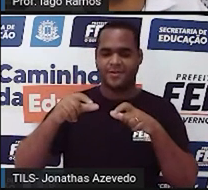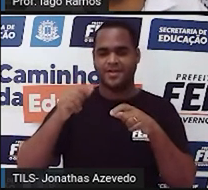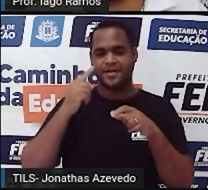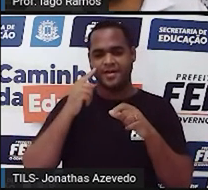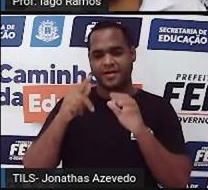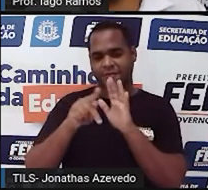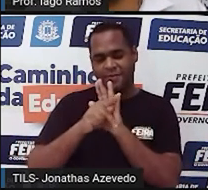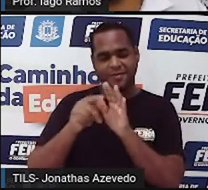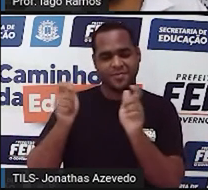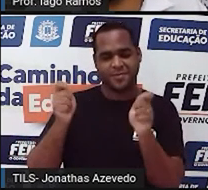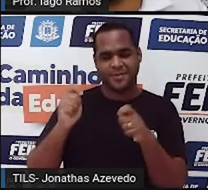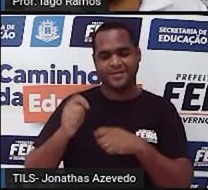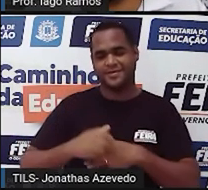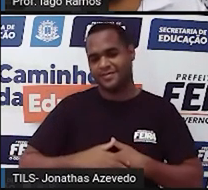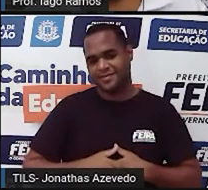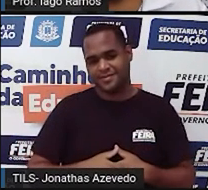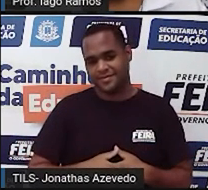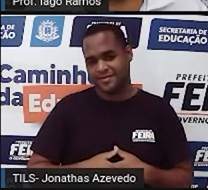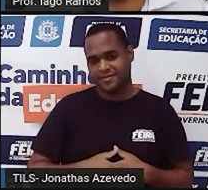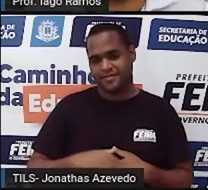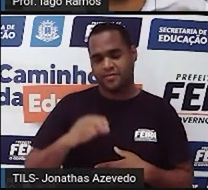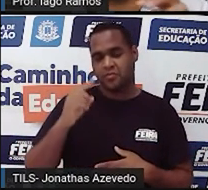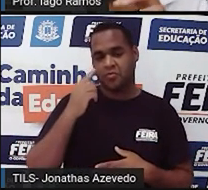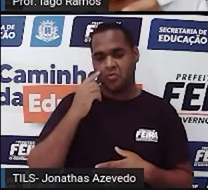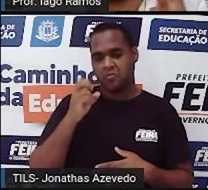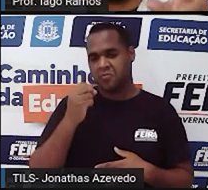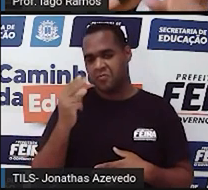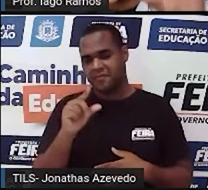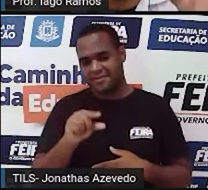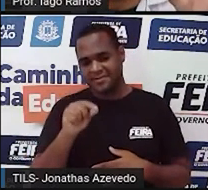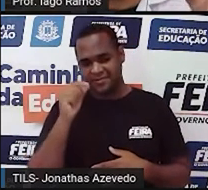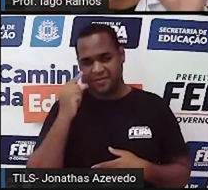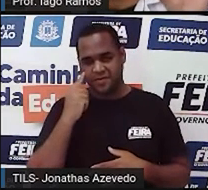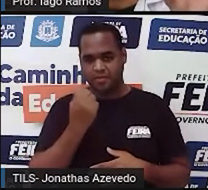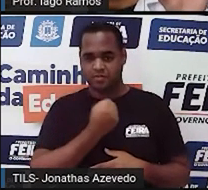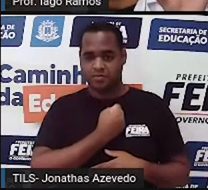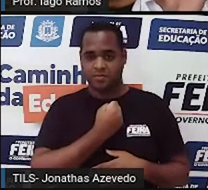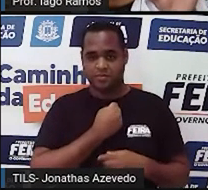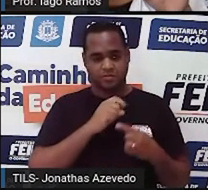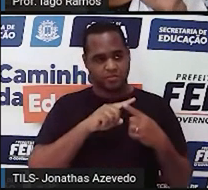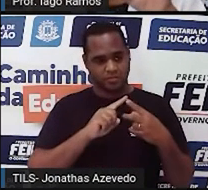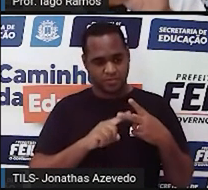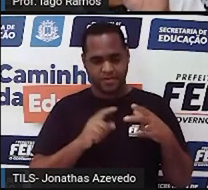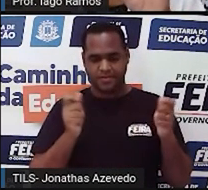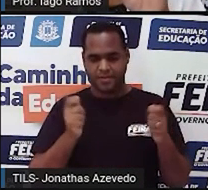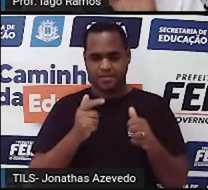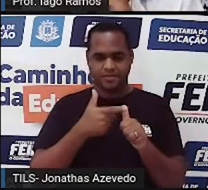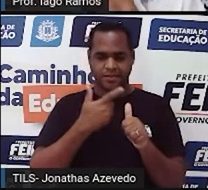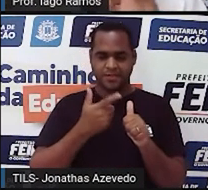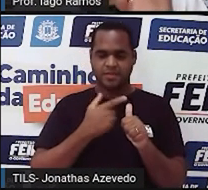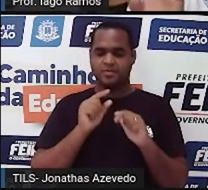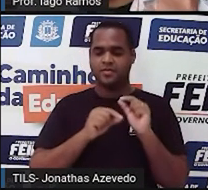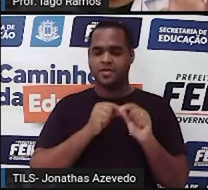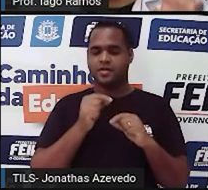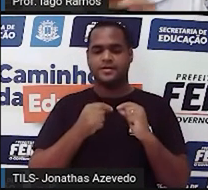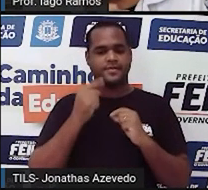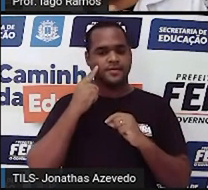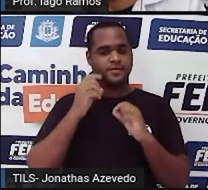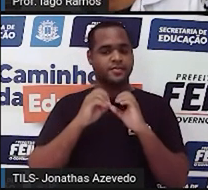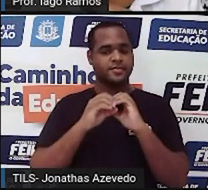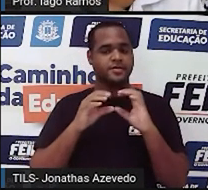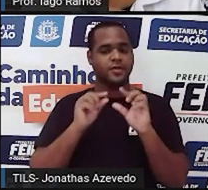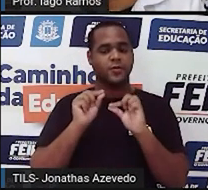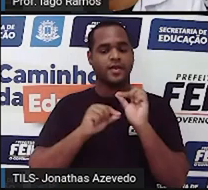propriedade comutativa ou você escolhe os dois da linha que você quer somar primeiro para depois descobrir o